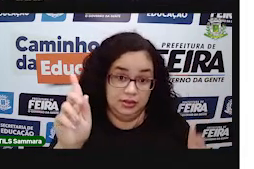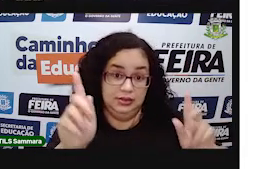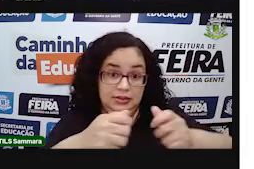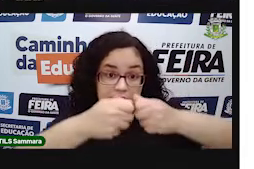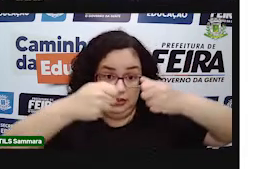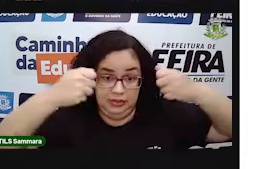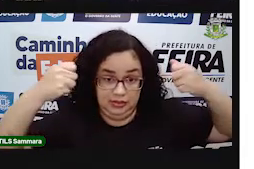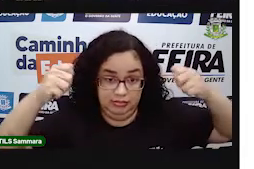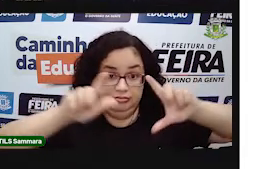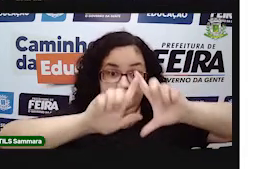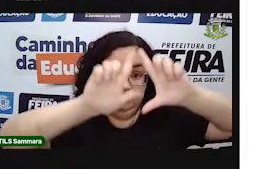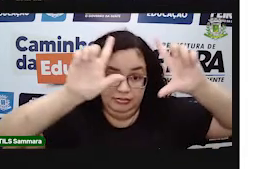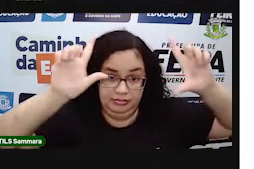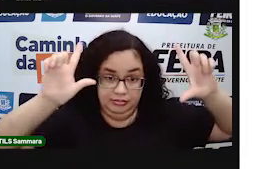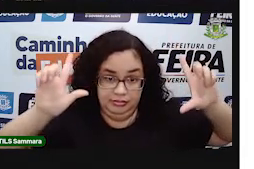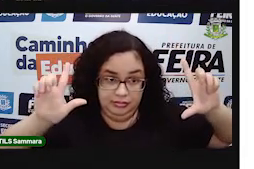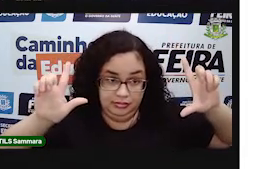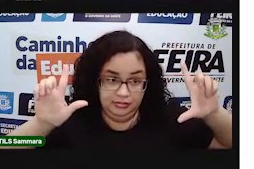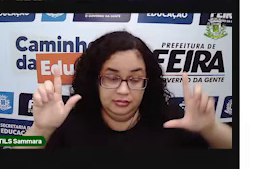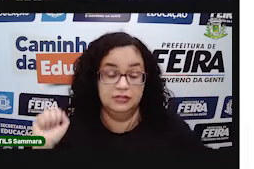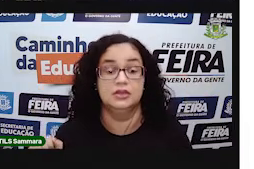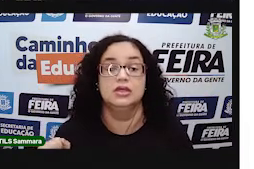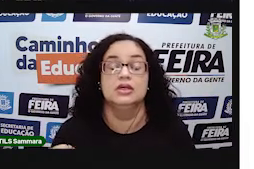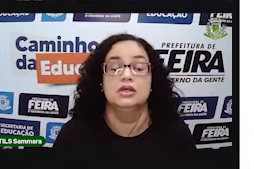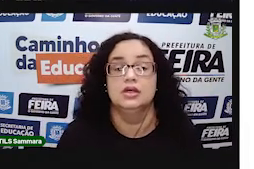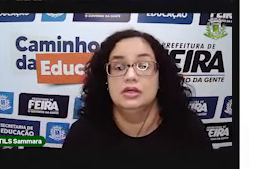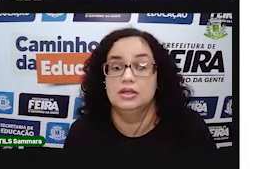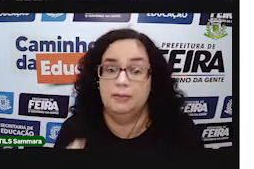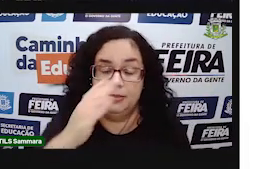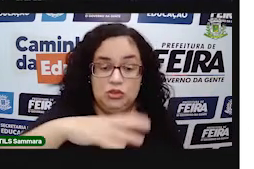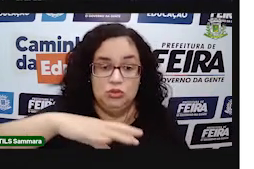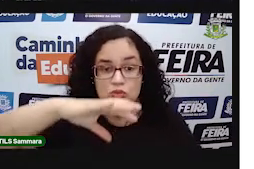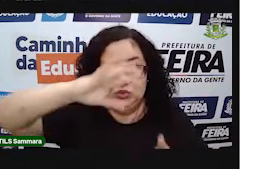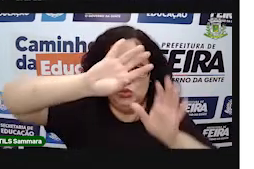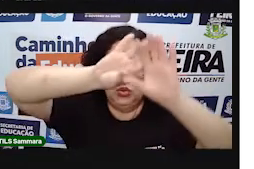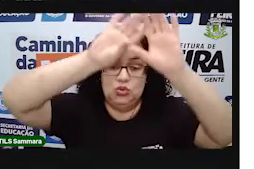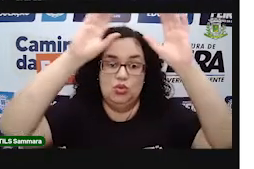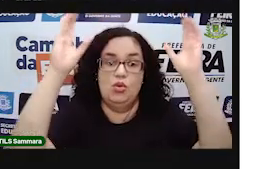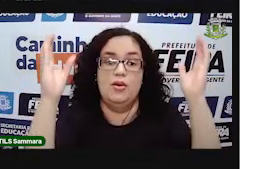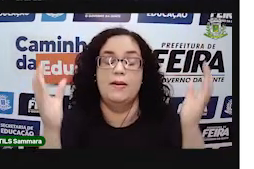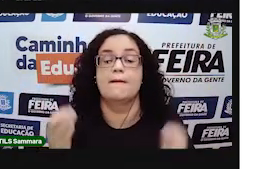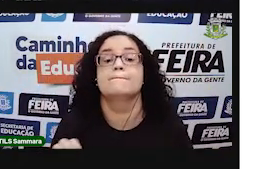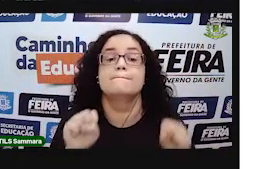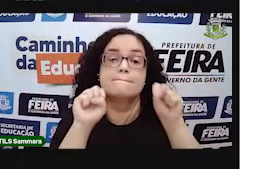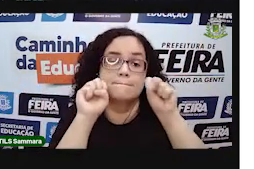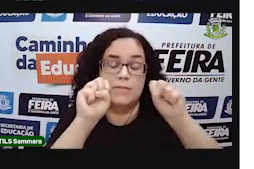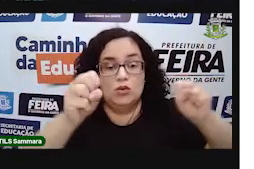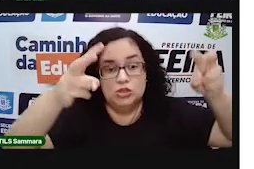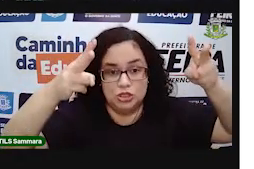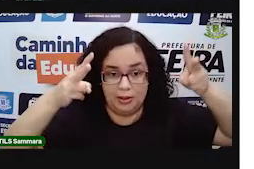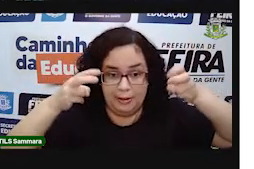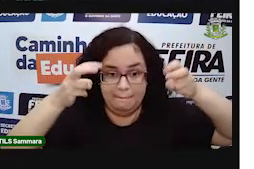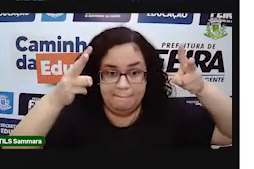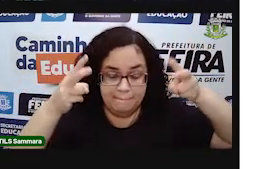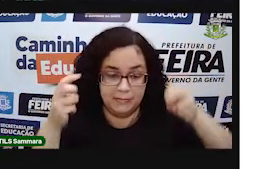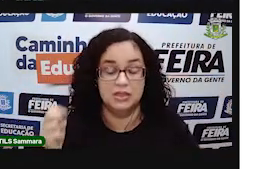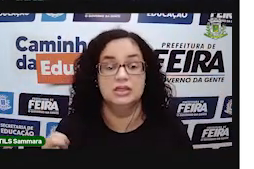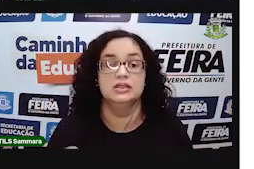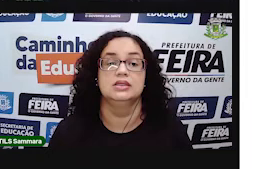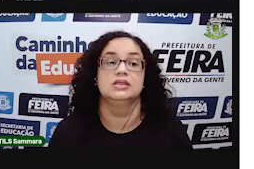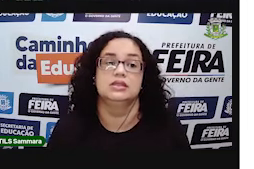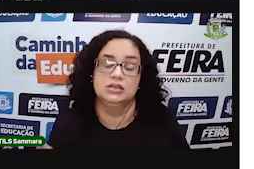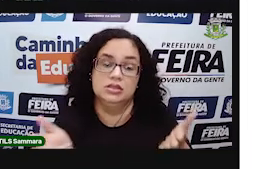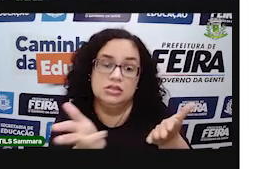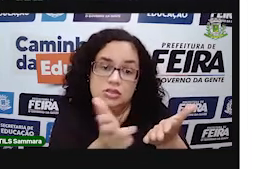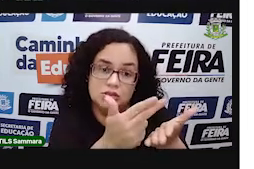na tela, né, na parte aqui dos corpos redondos, o que é que a gente pode perceber nessas